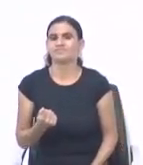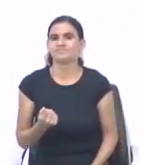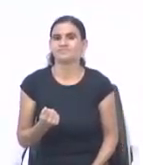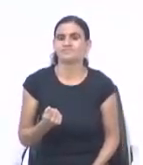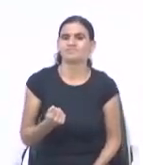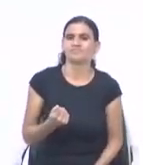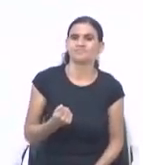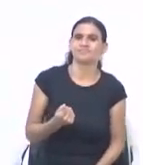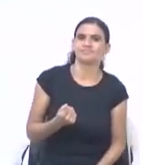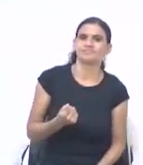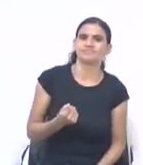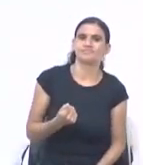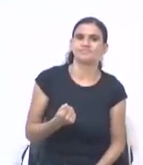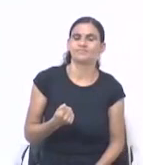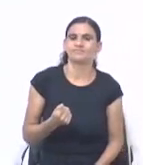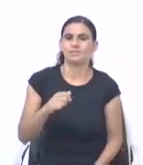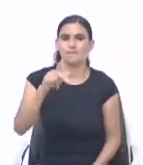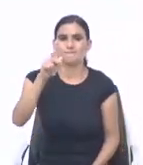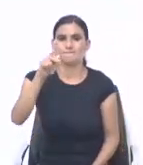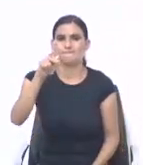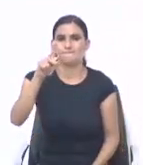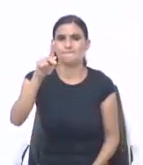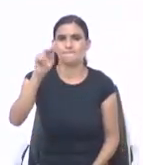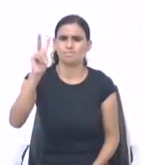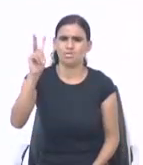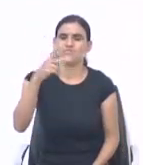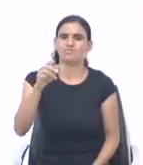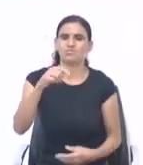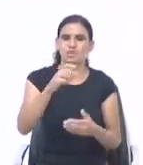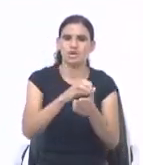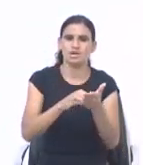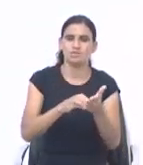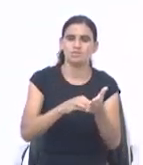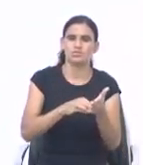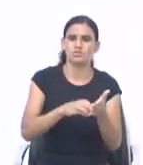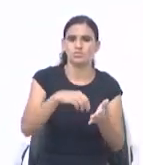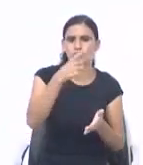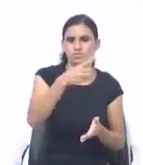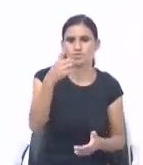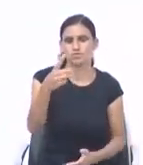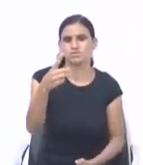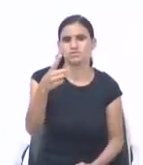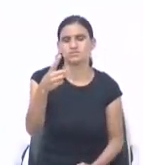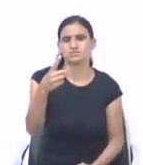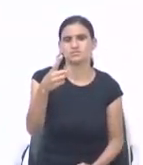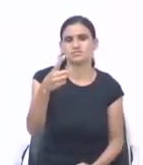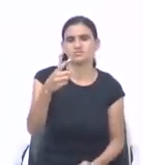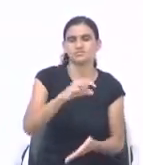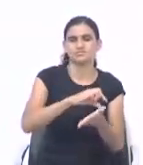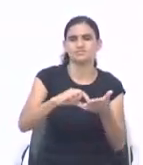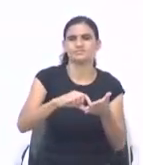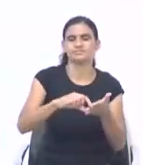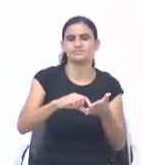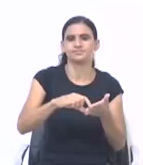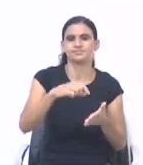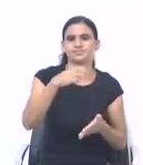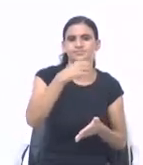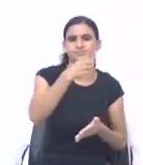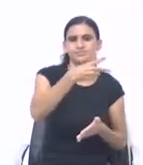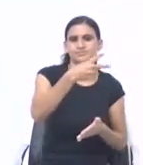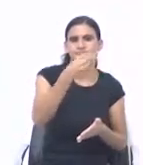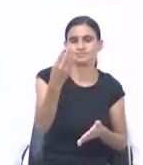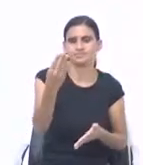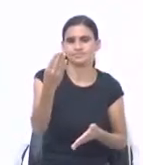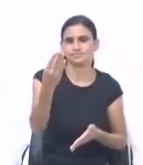Provérbios capítulo de número 11, Provérbios capítulo 11, versículo de número 24